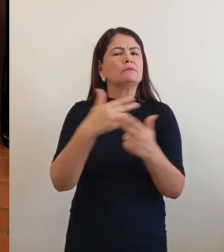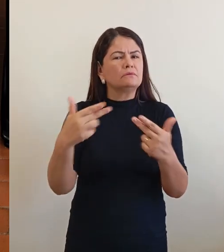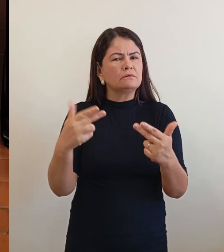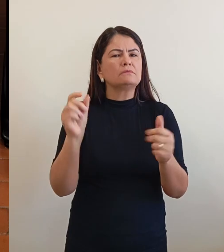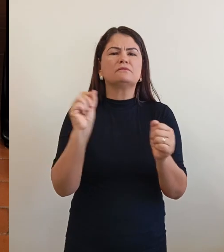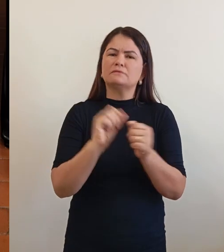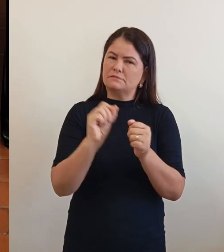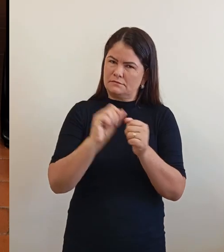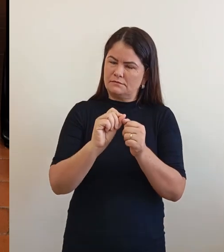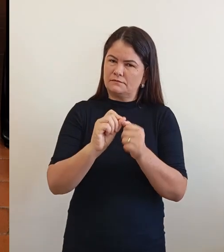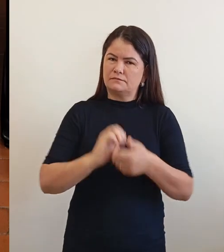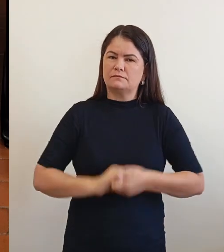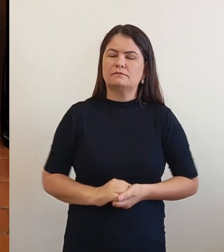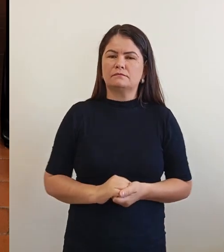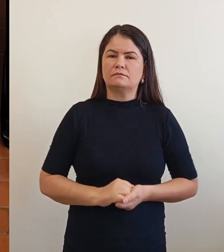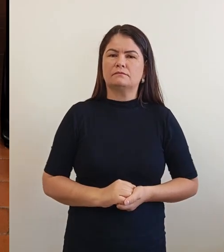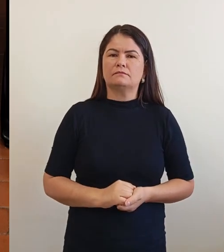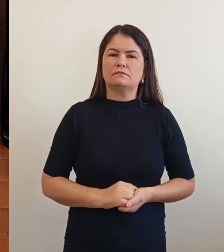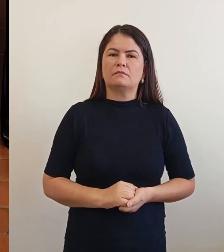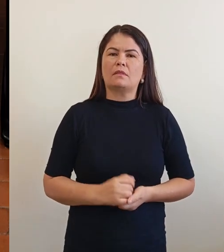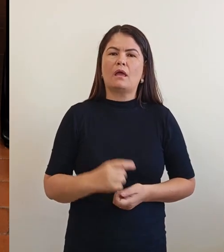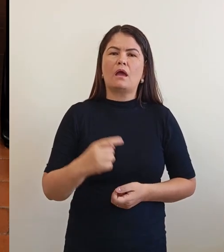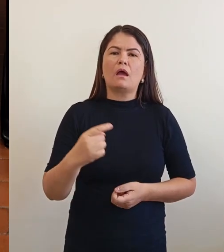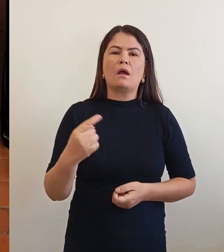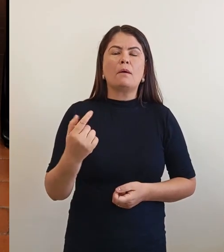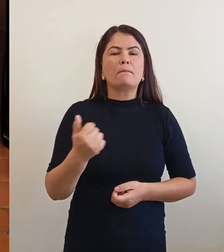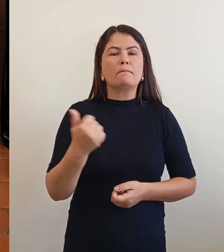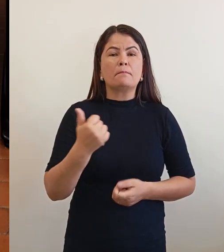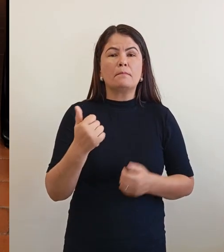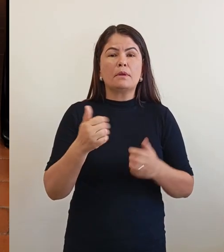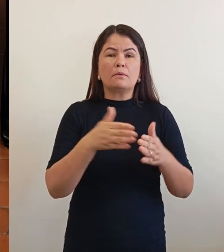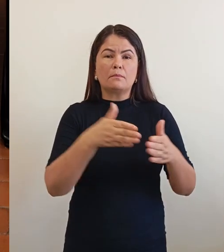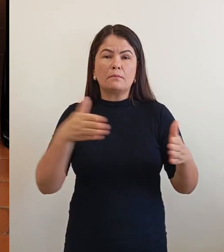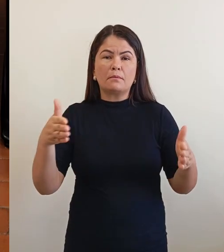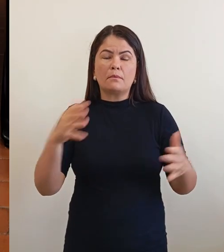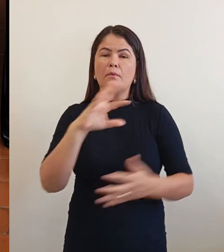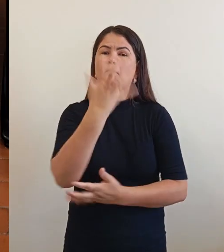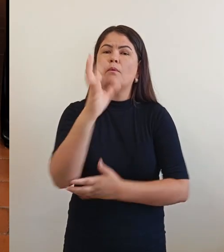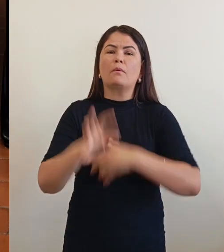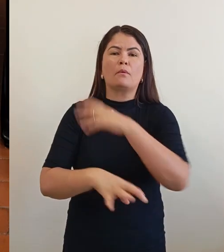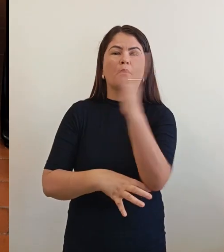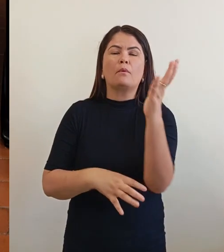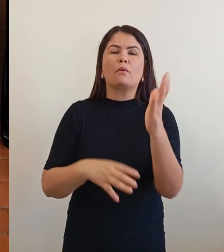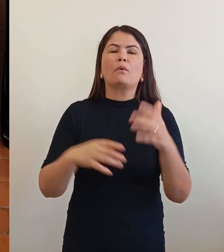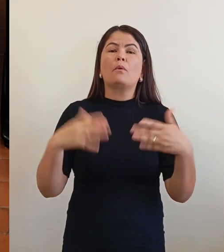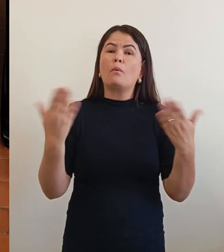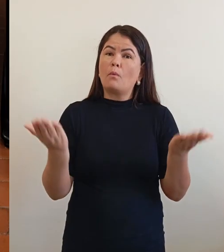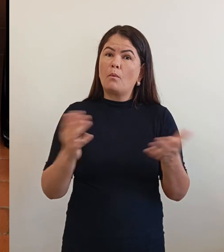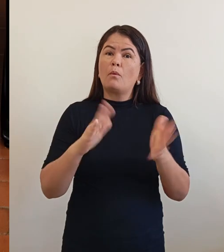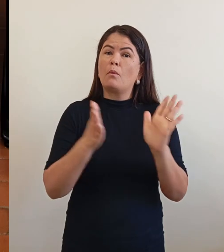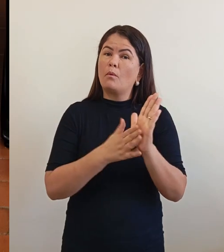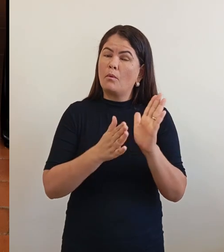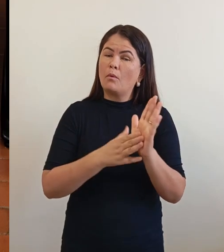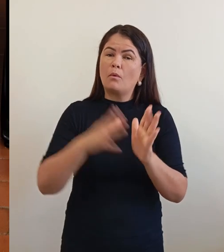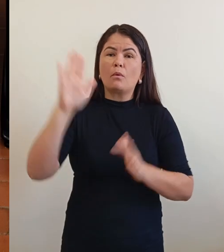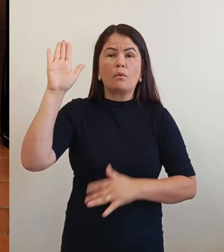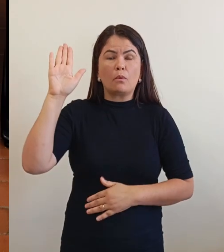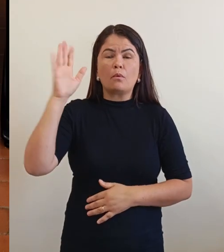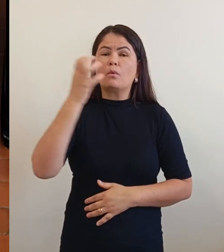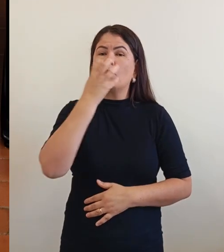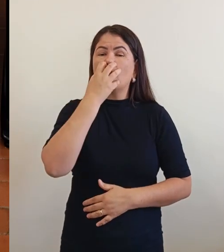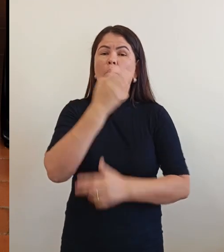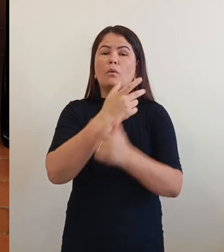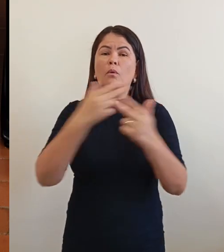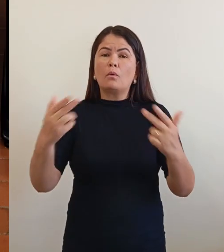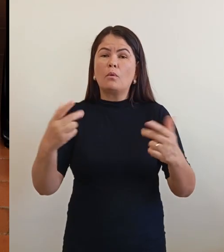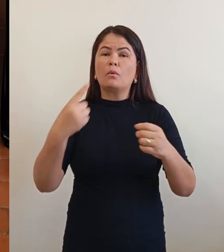O primeiro bloco é sobre meio ambiente. Qual a proposta do candidato para os animais de rua na